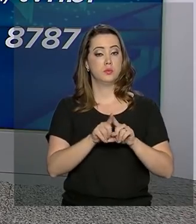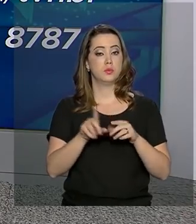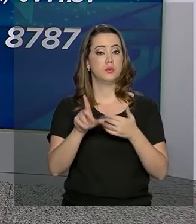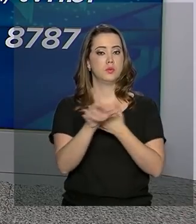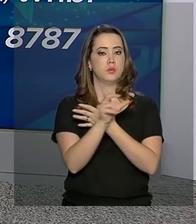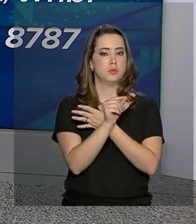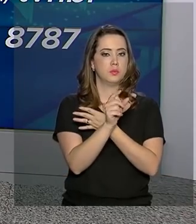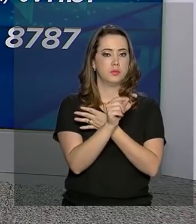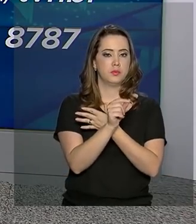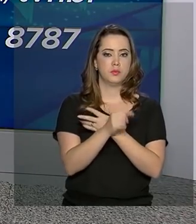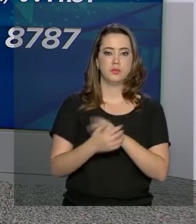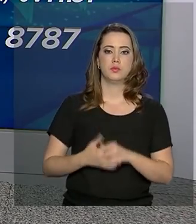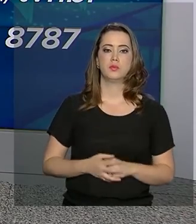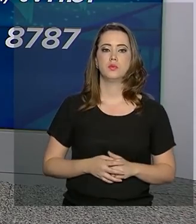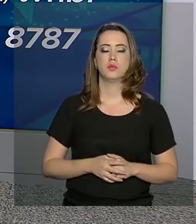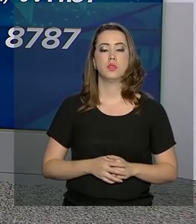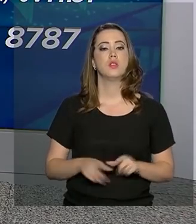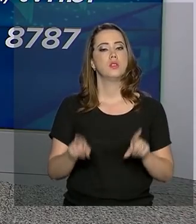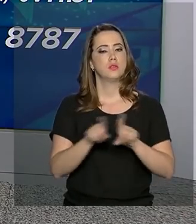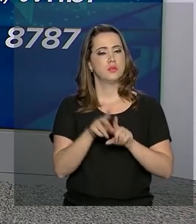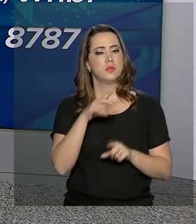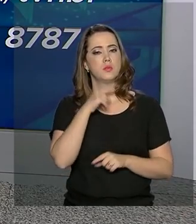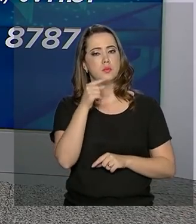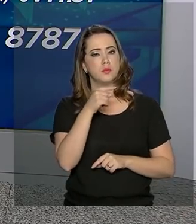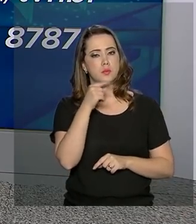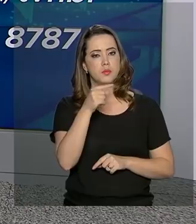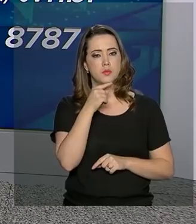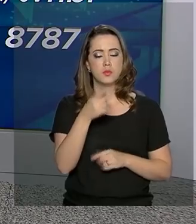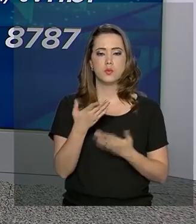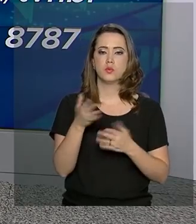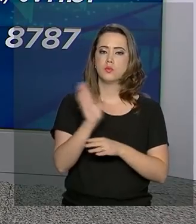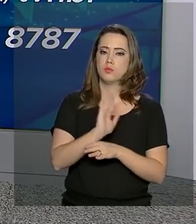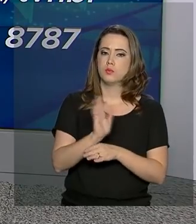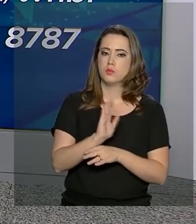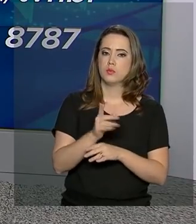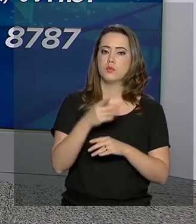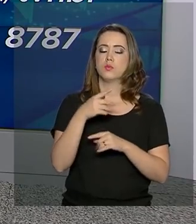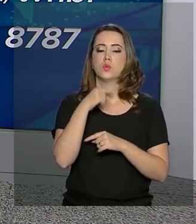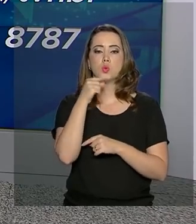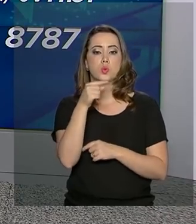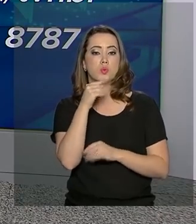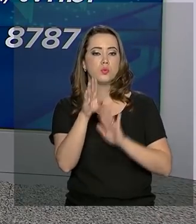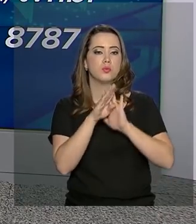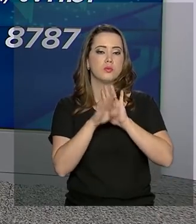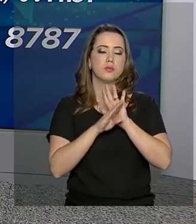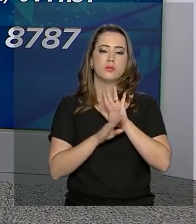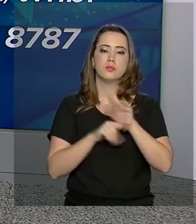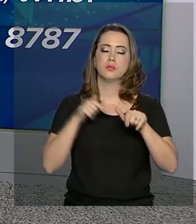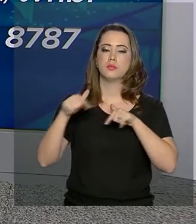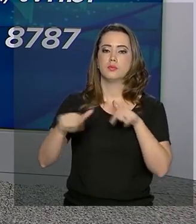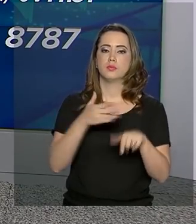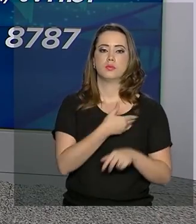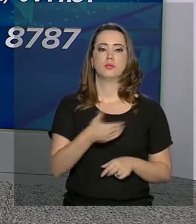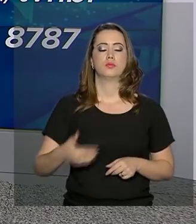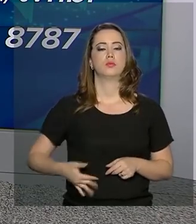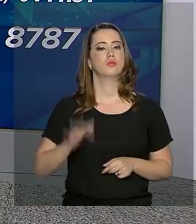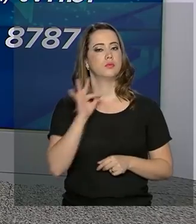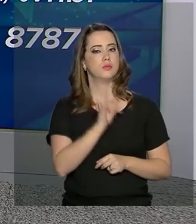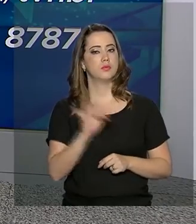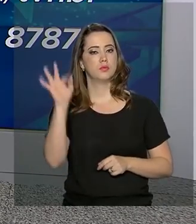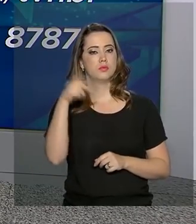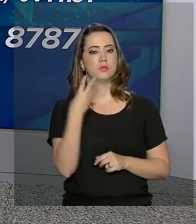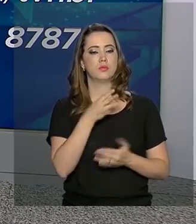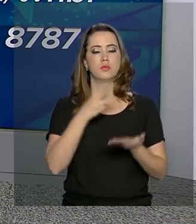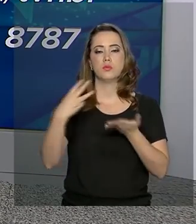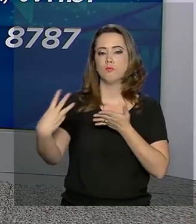Acesse também o nosso perfil no Twitter e você pode ainda mandar sugestões de reportagens e dúvidas sobre programas e ações do